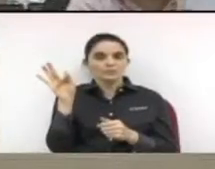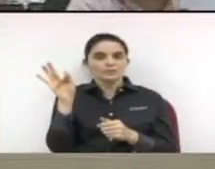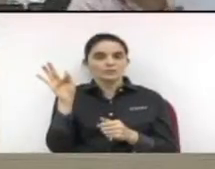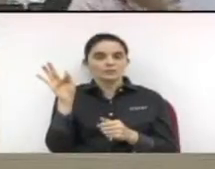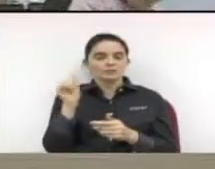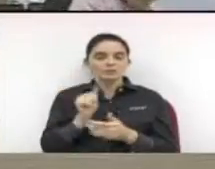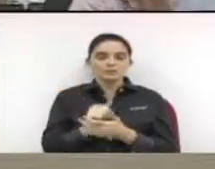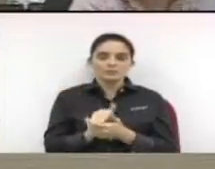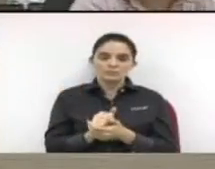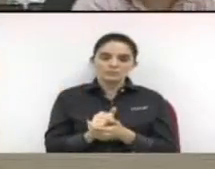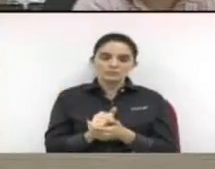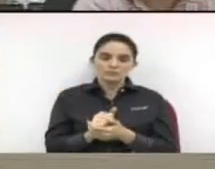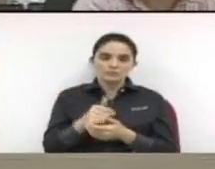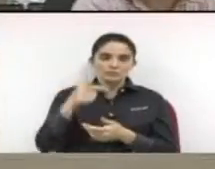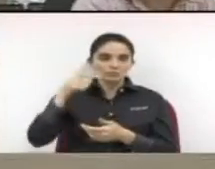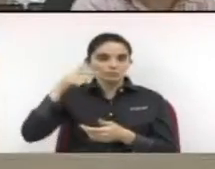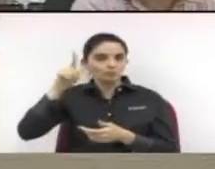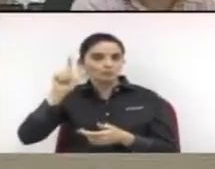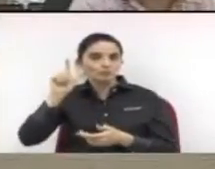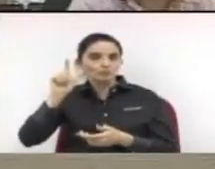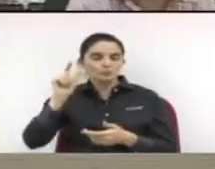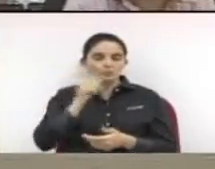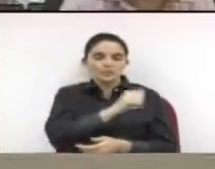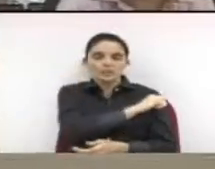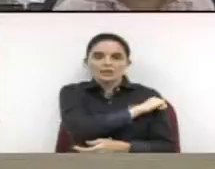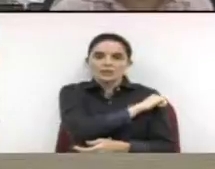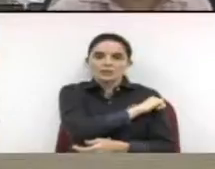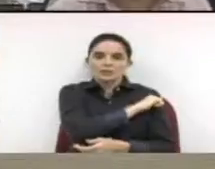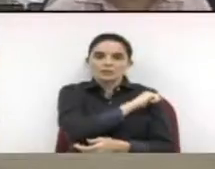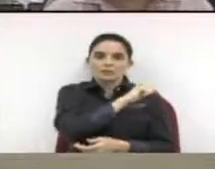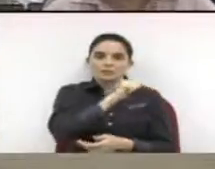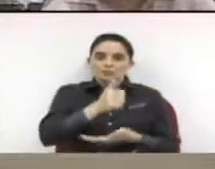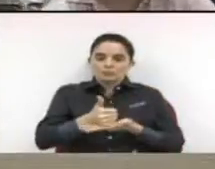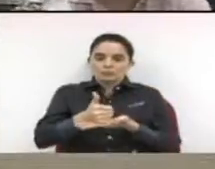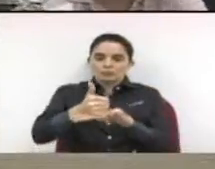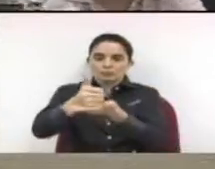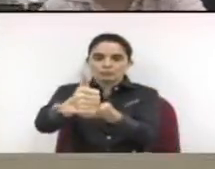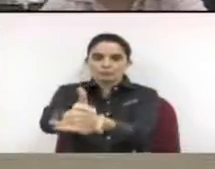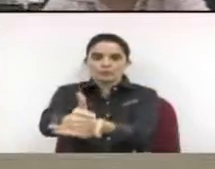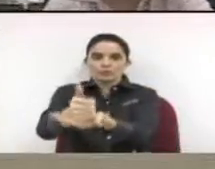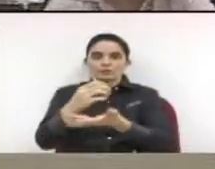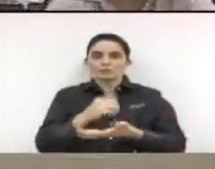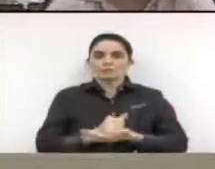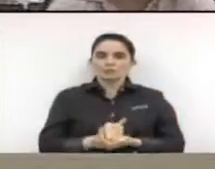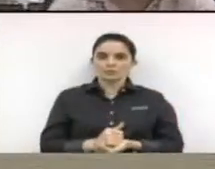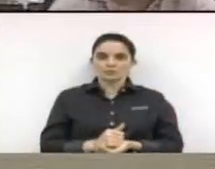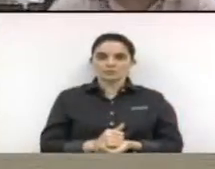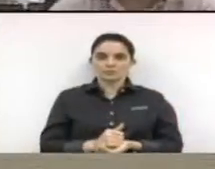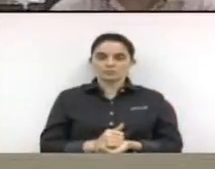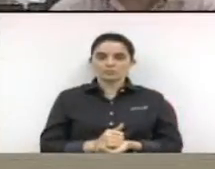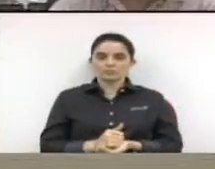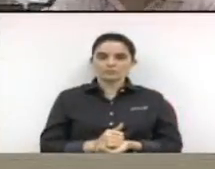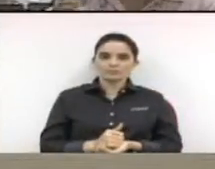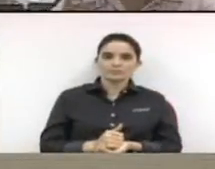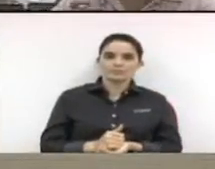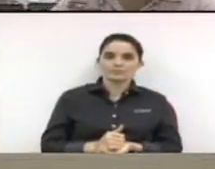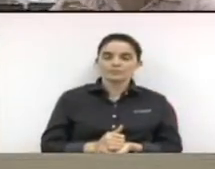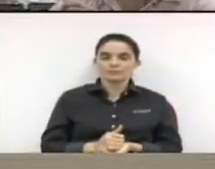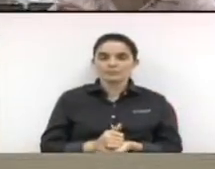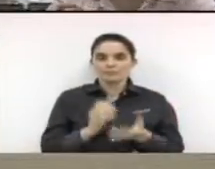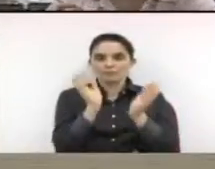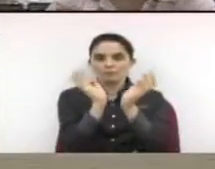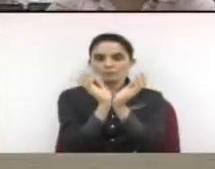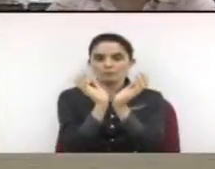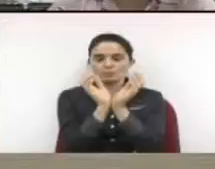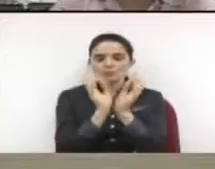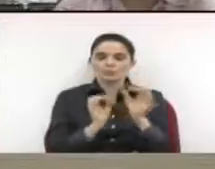que foi ontem, teve uma série de alunos premiados, um projeto de cultura, de educação, que as organizações AISC